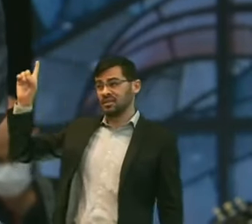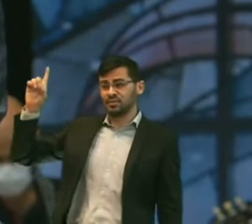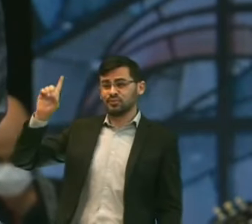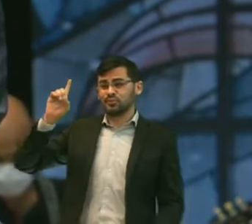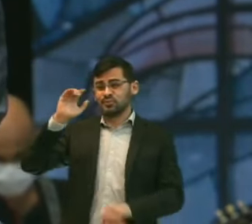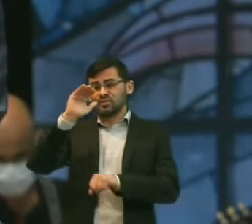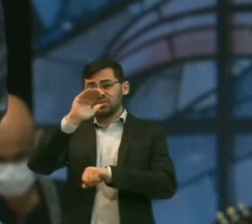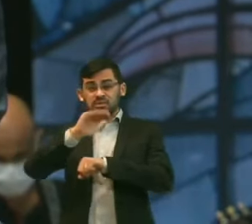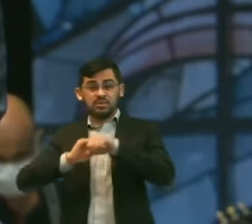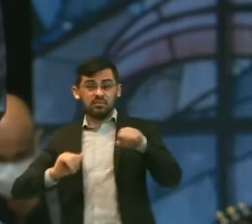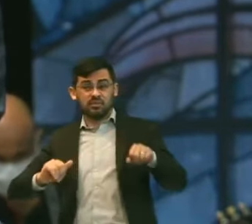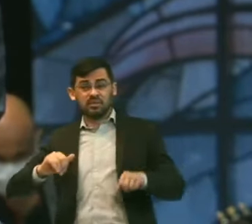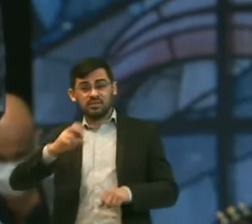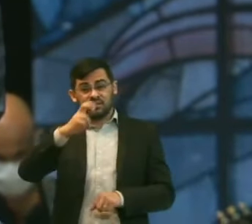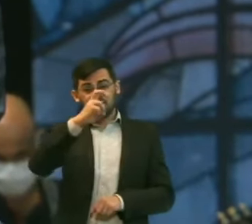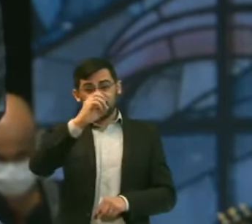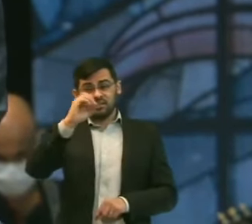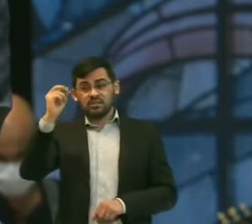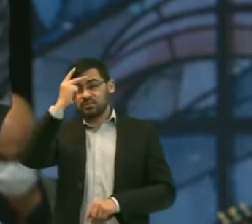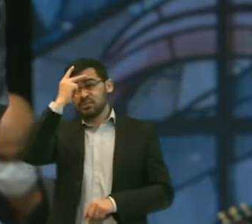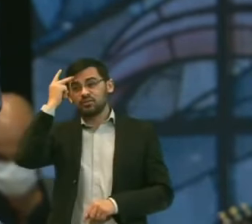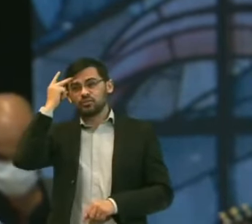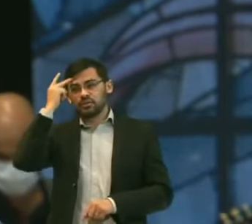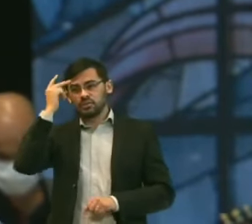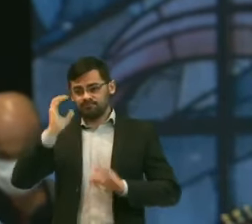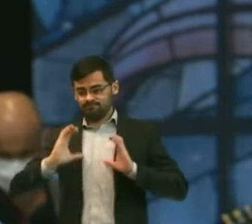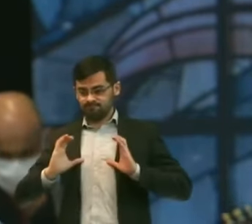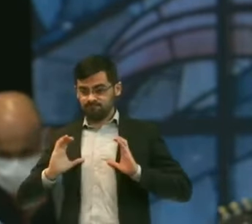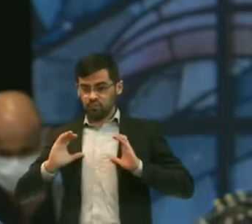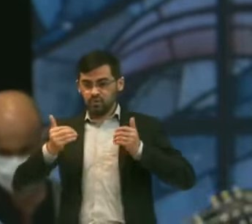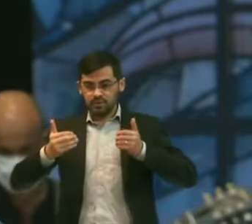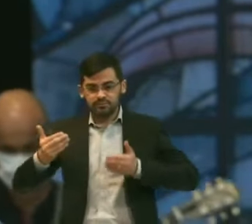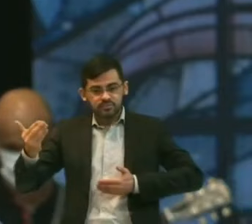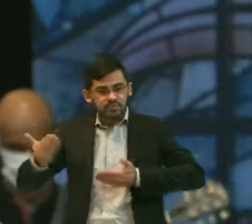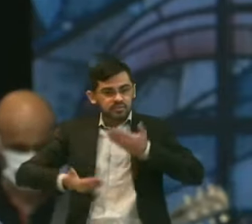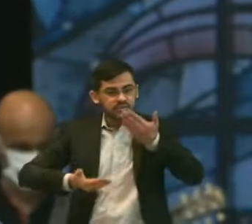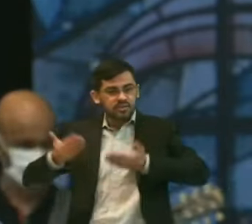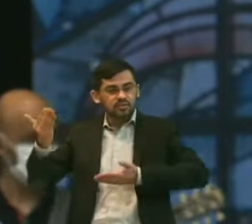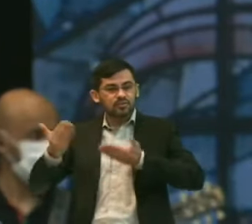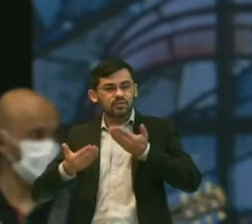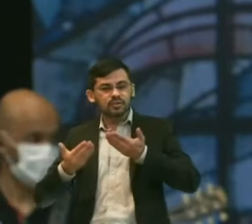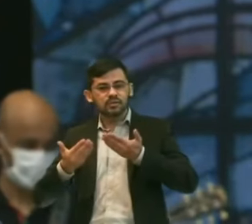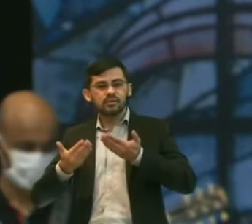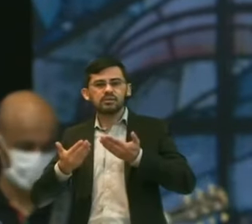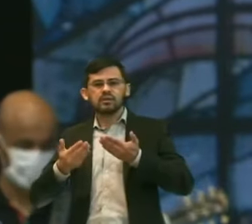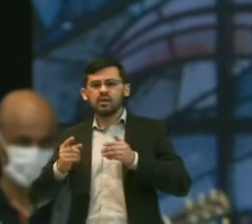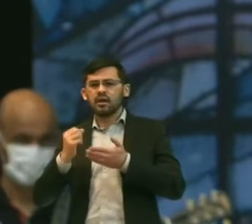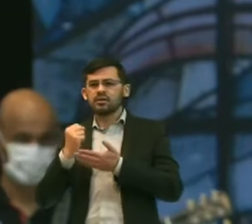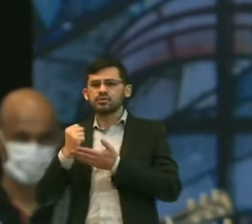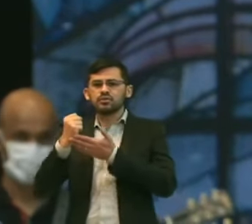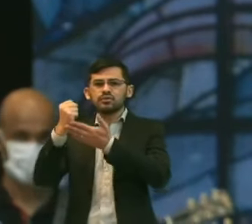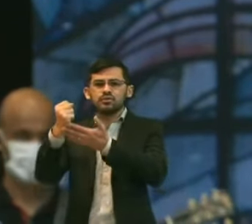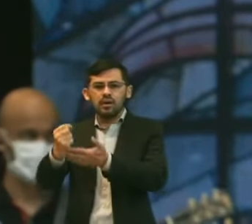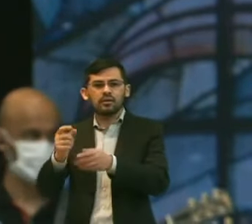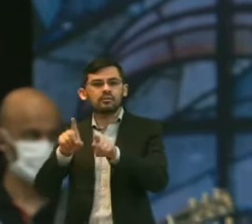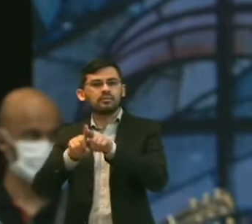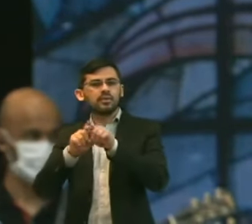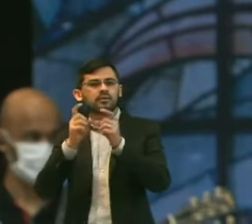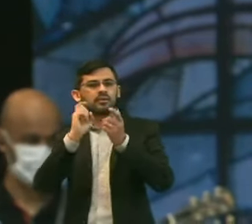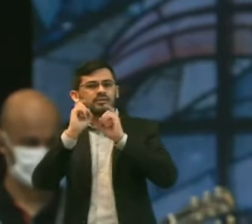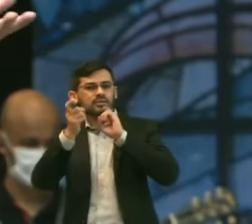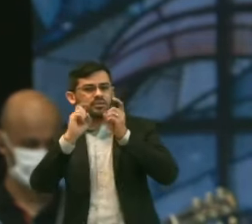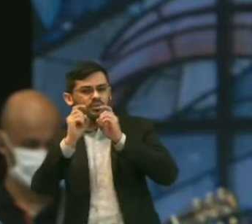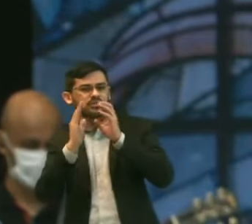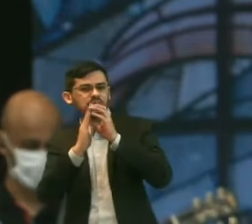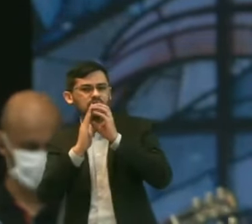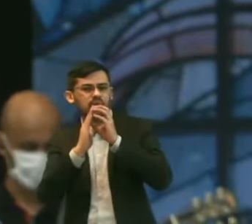Pessoas Que estejam Dispostas A servir Para serem Facilitadoras Das reuniões De pequenos